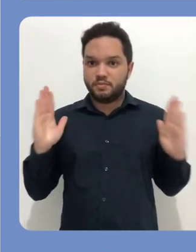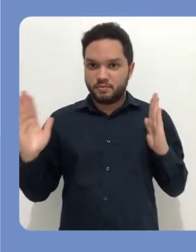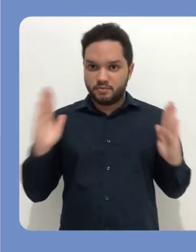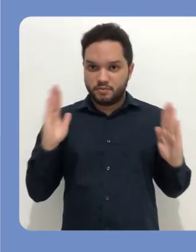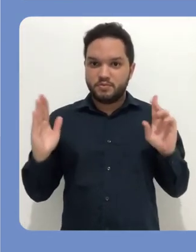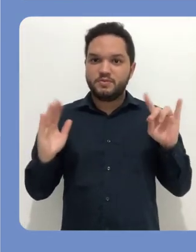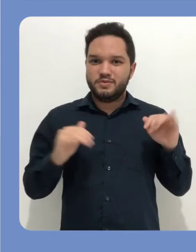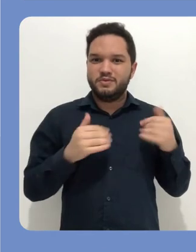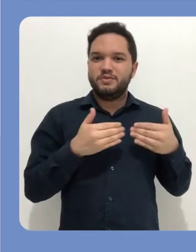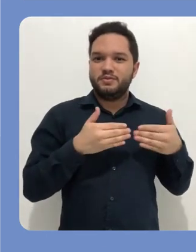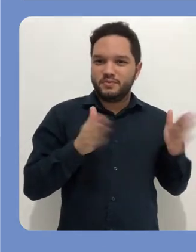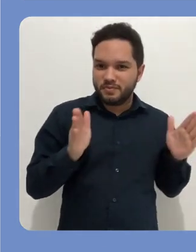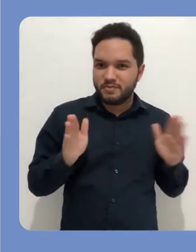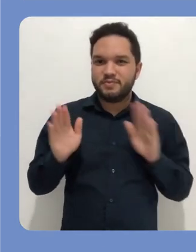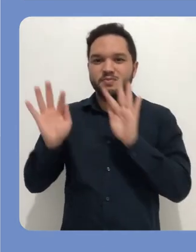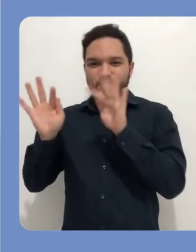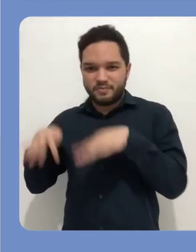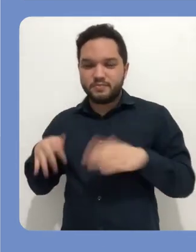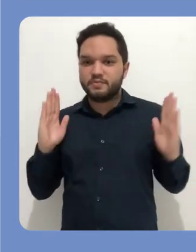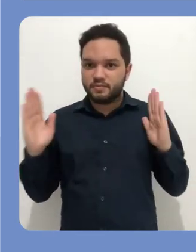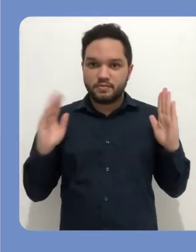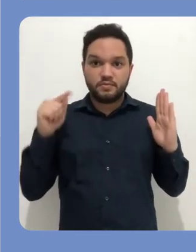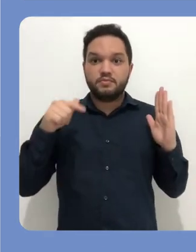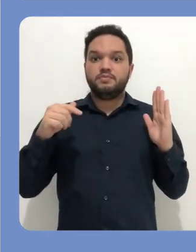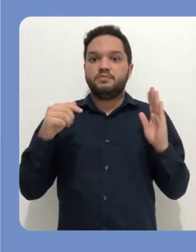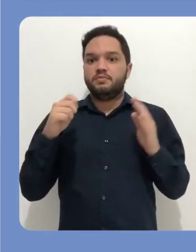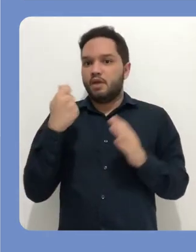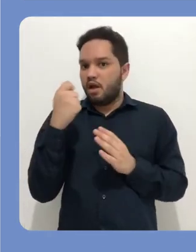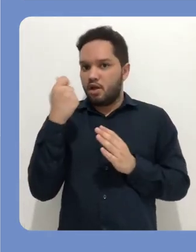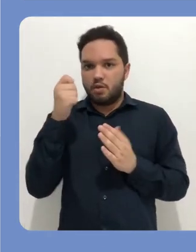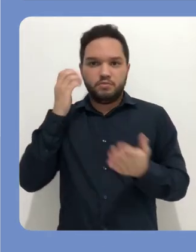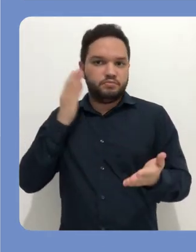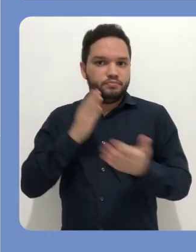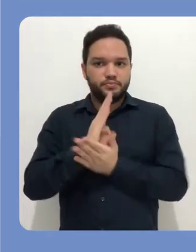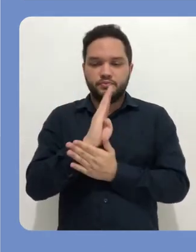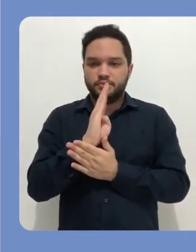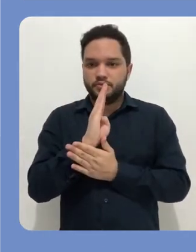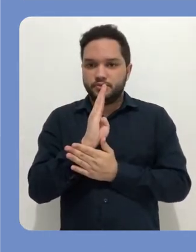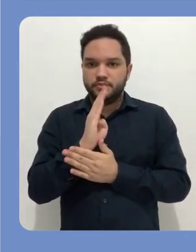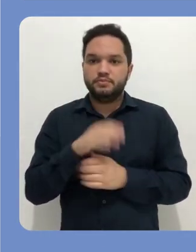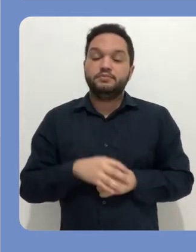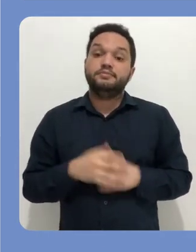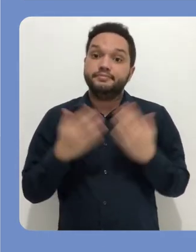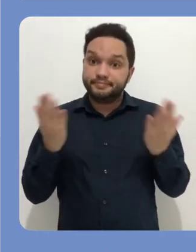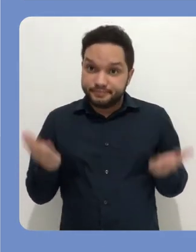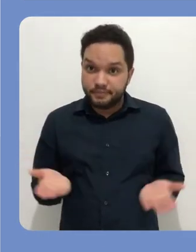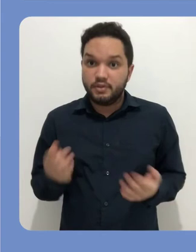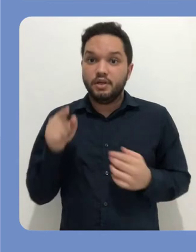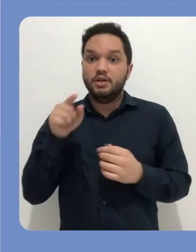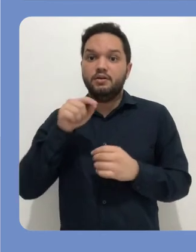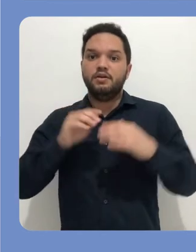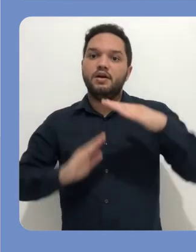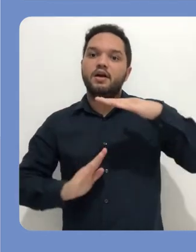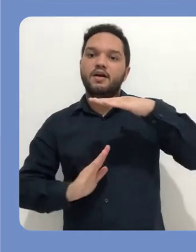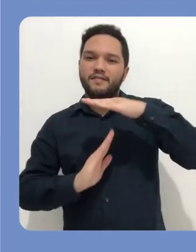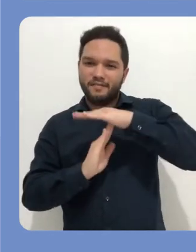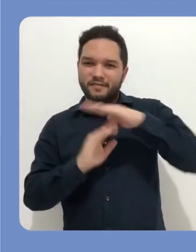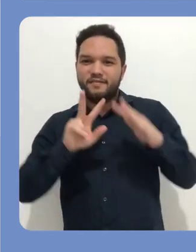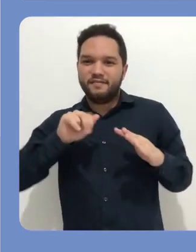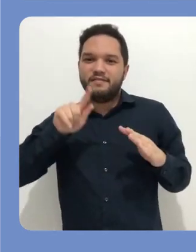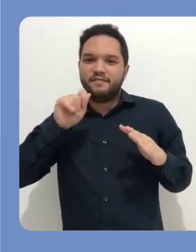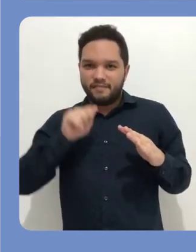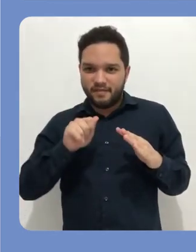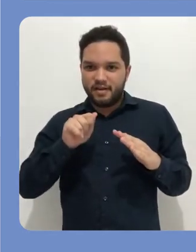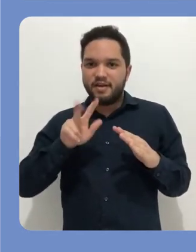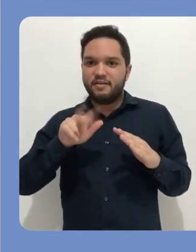que todos os inscritos, dentro do tempo determinado de inscrição, eles serão automaticamente